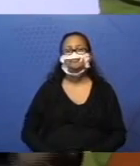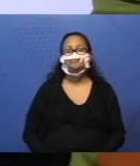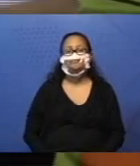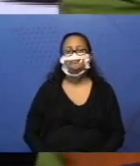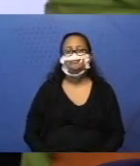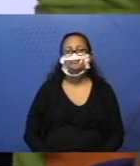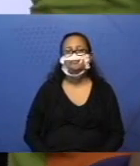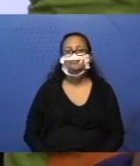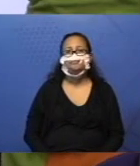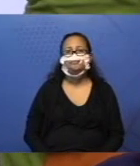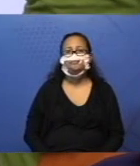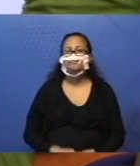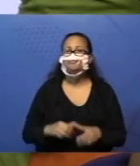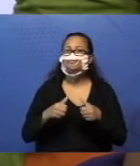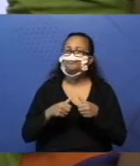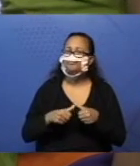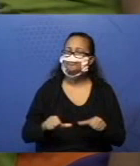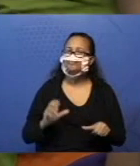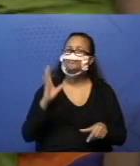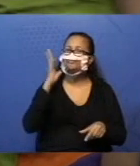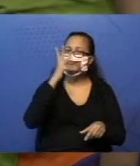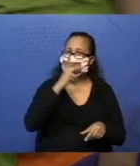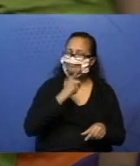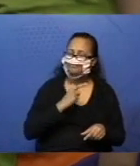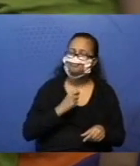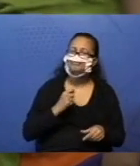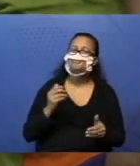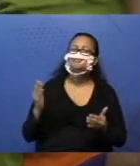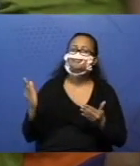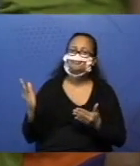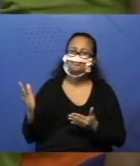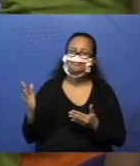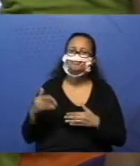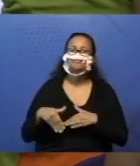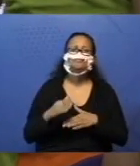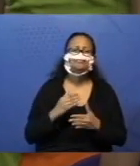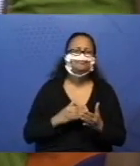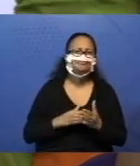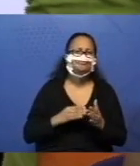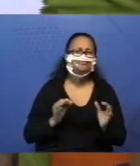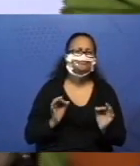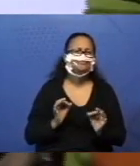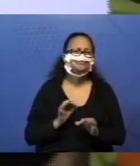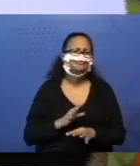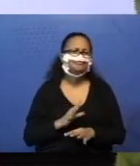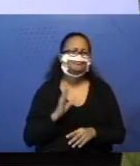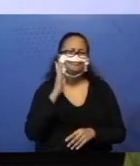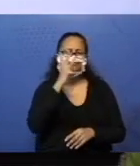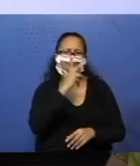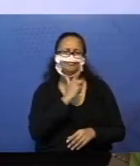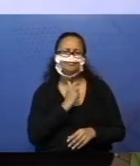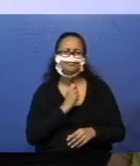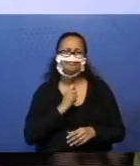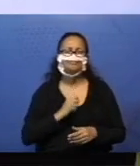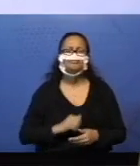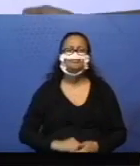Ela vai ficar muito bonita, gente. Depois que ela estiver toda pronta, vocês vão ver que linda que fica.